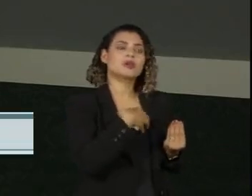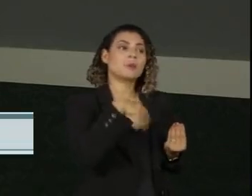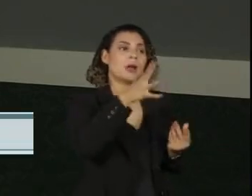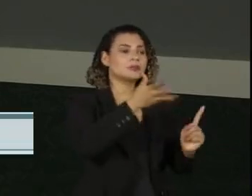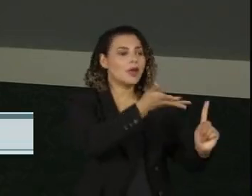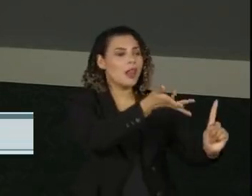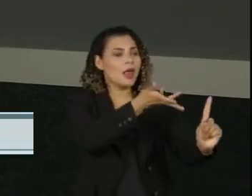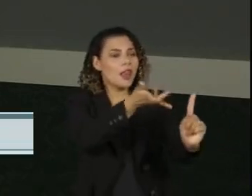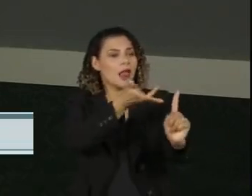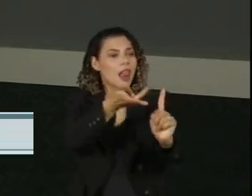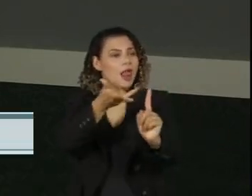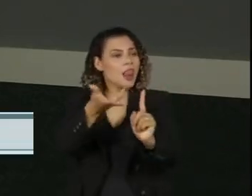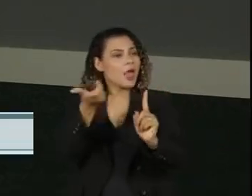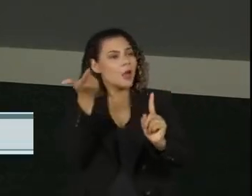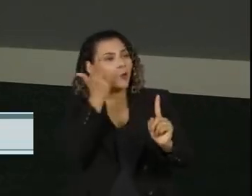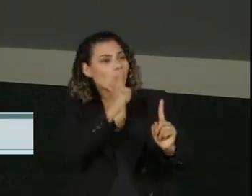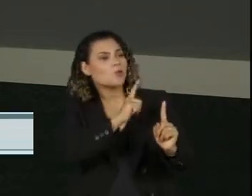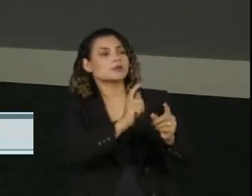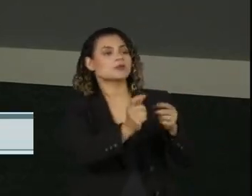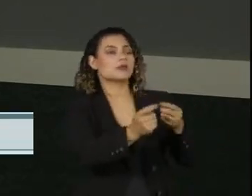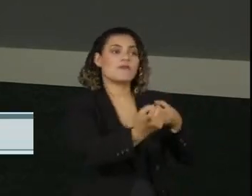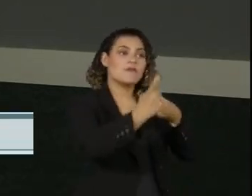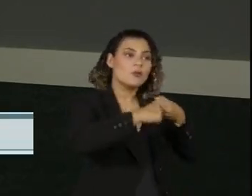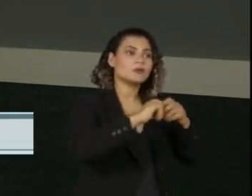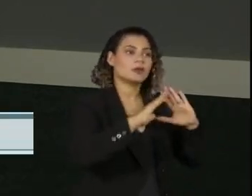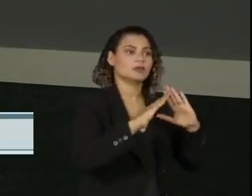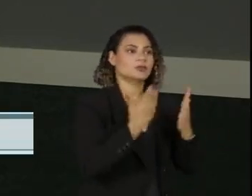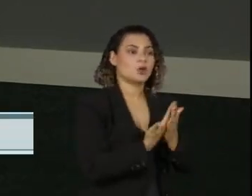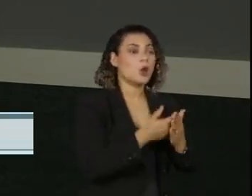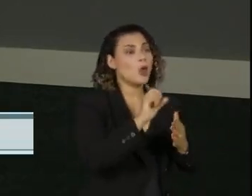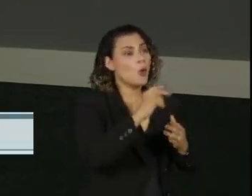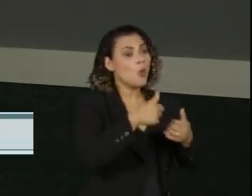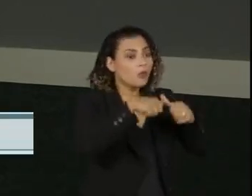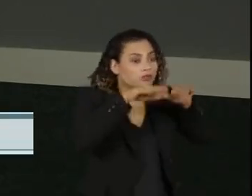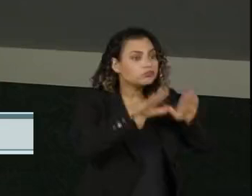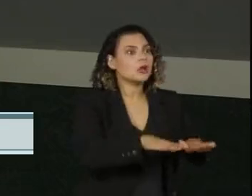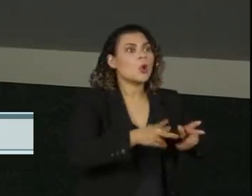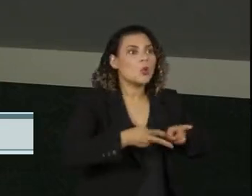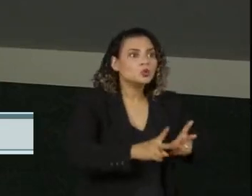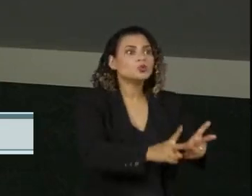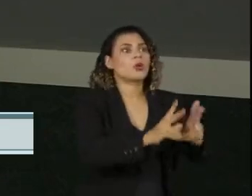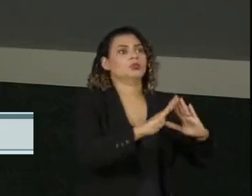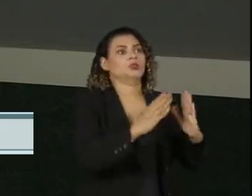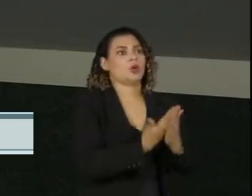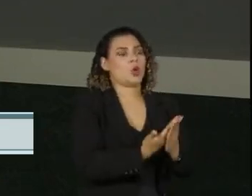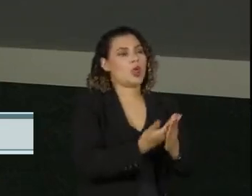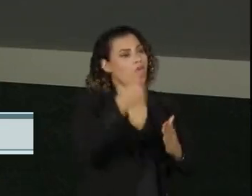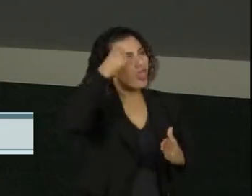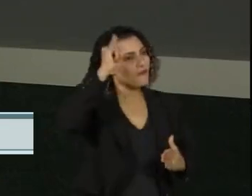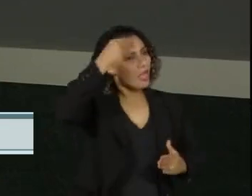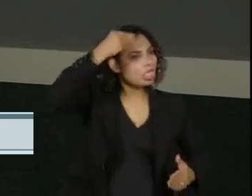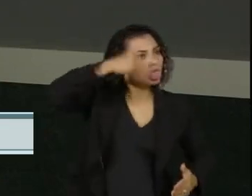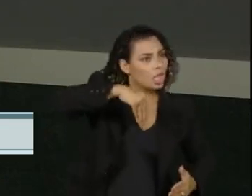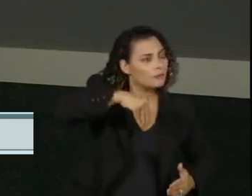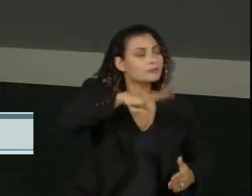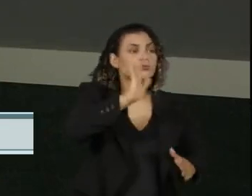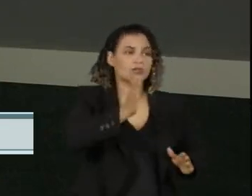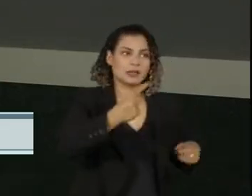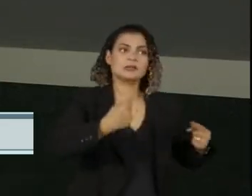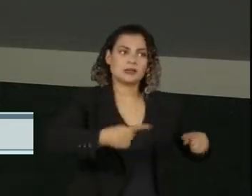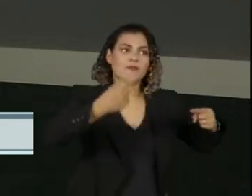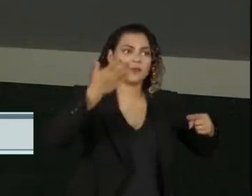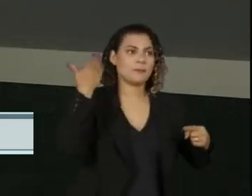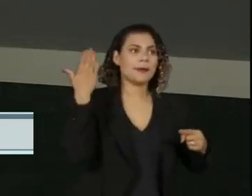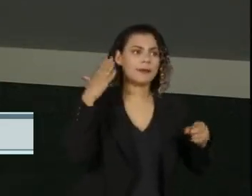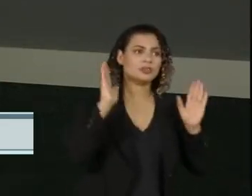atrativas e modernas de reter esse aluno no ensino. Esse é um outro desafio que se impõe, que já estava presente